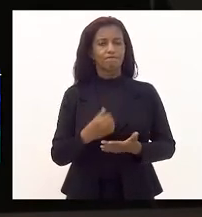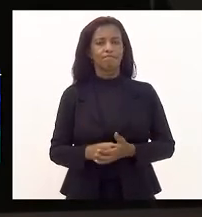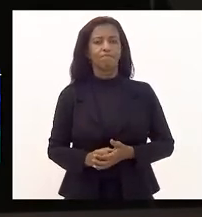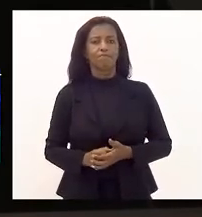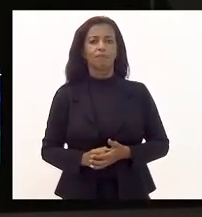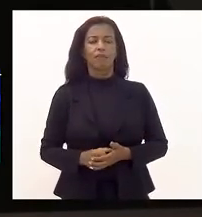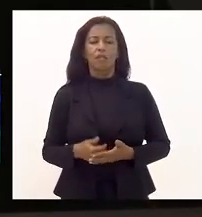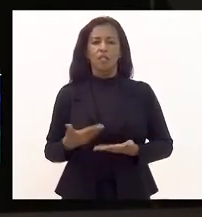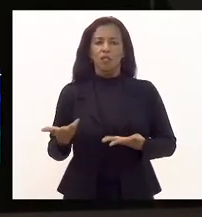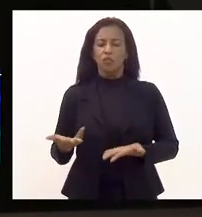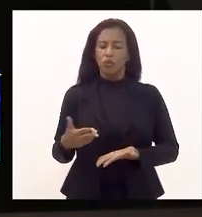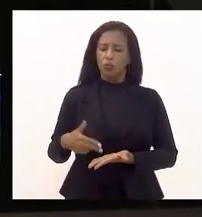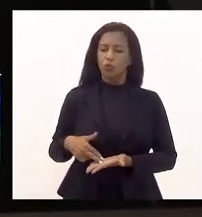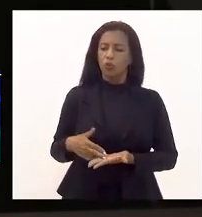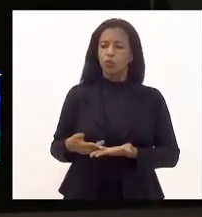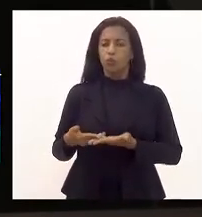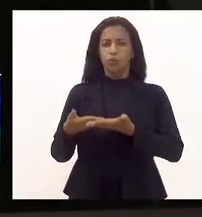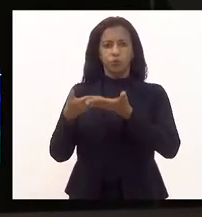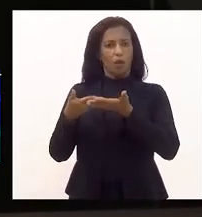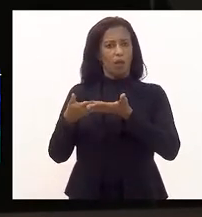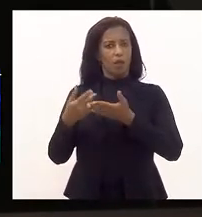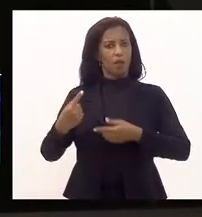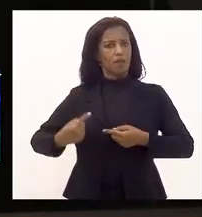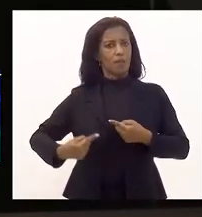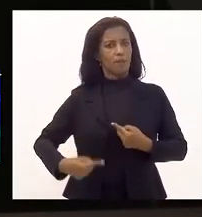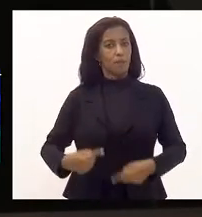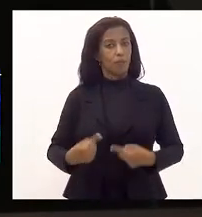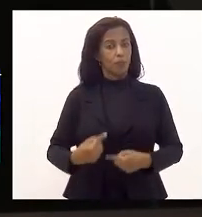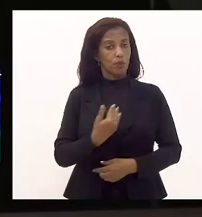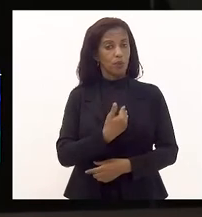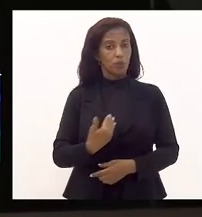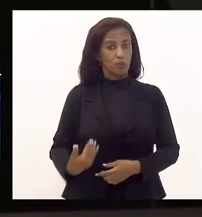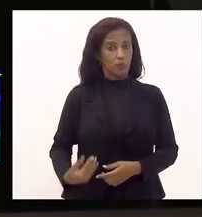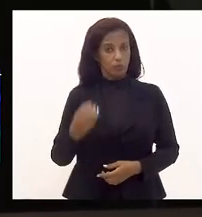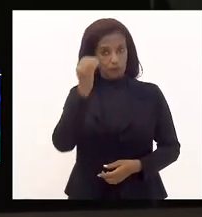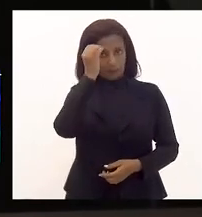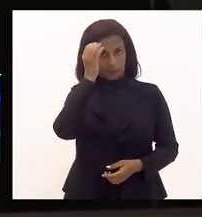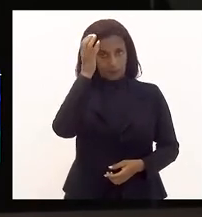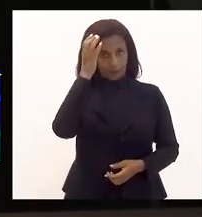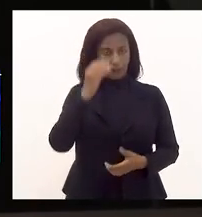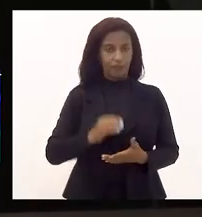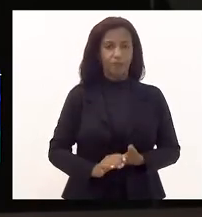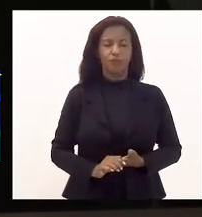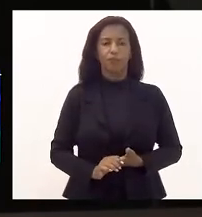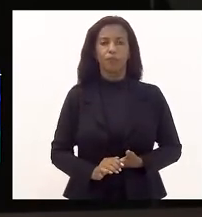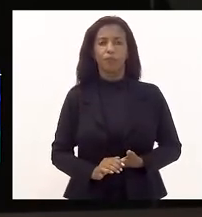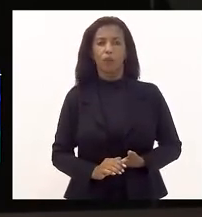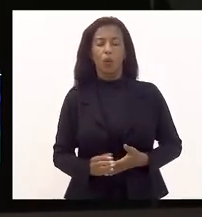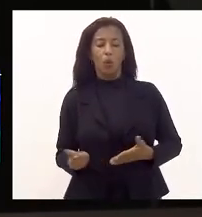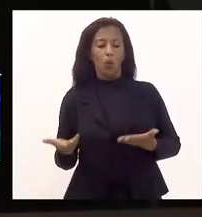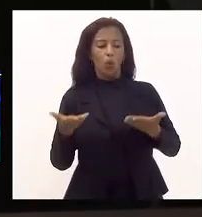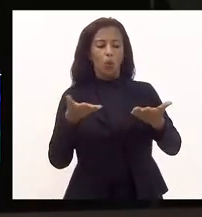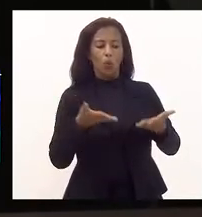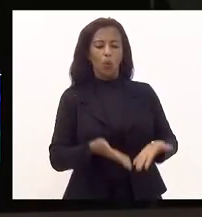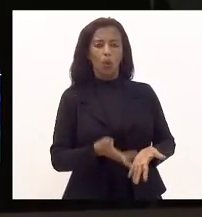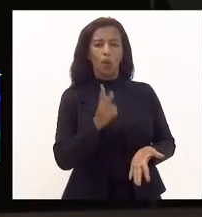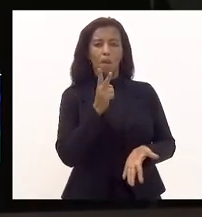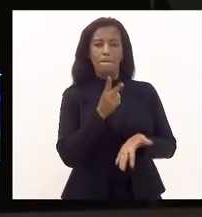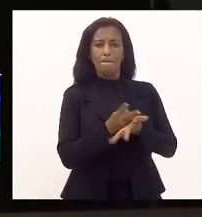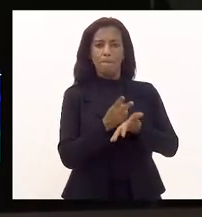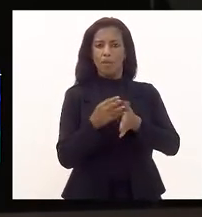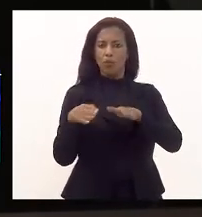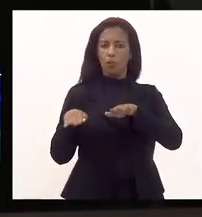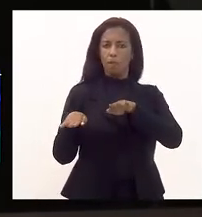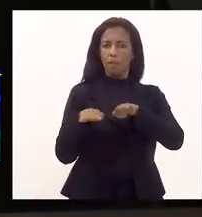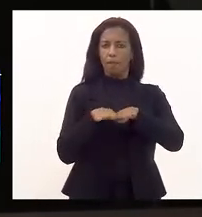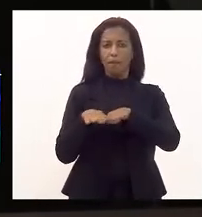elevar esta política pública da cultura, colocando-a no mesmo patamar